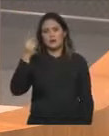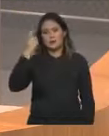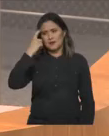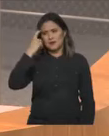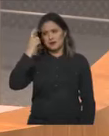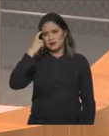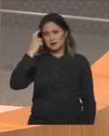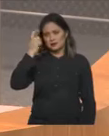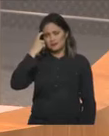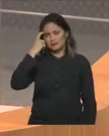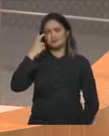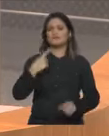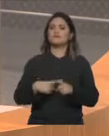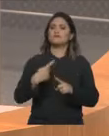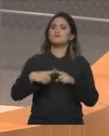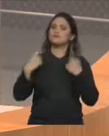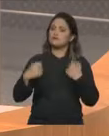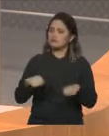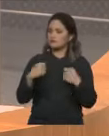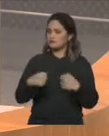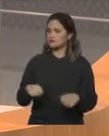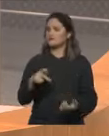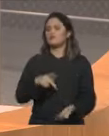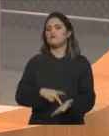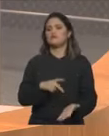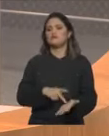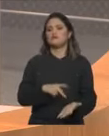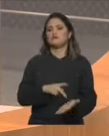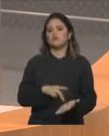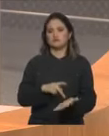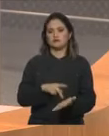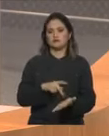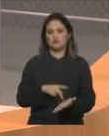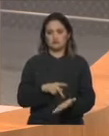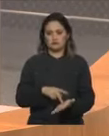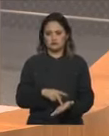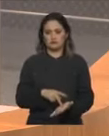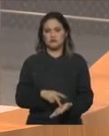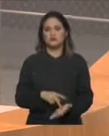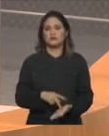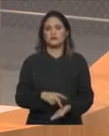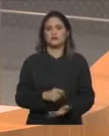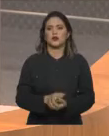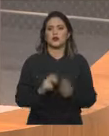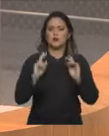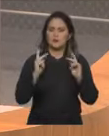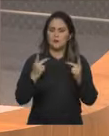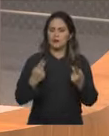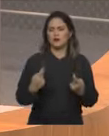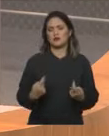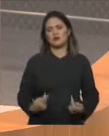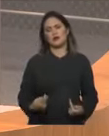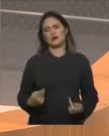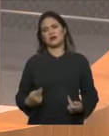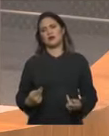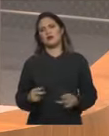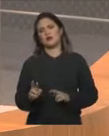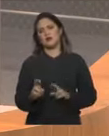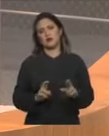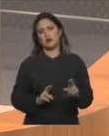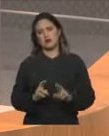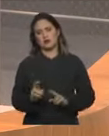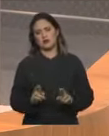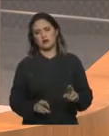fato, colocar em prática um pacote de medidas que humanizem essa relação, regras claras